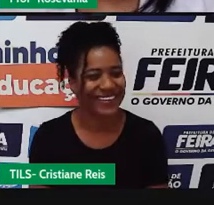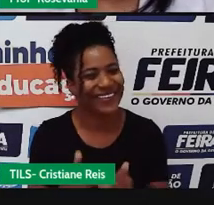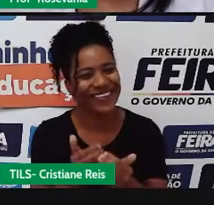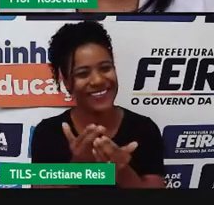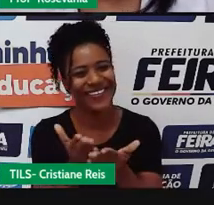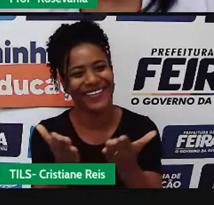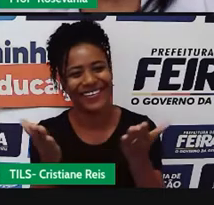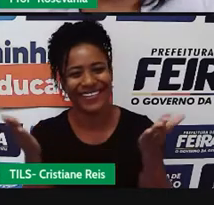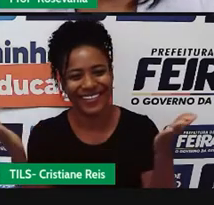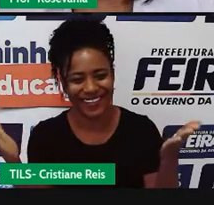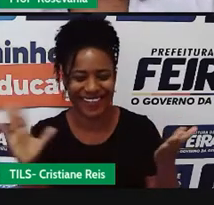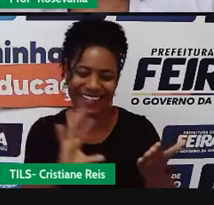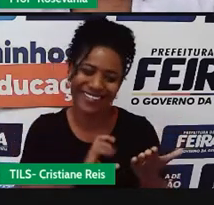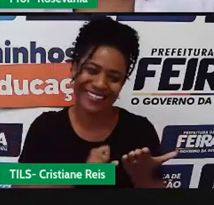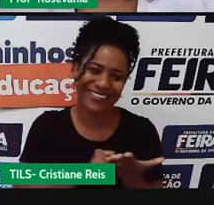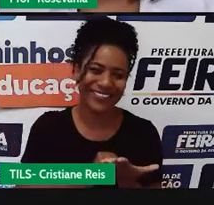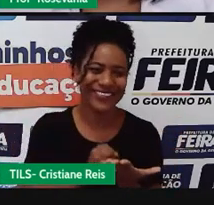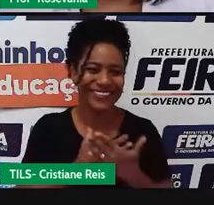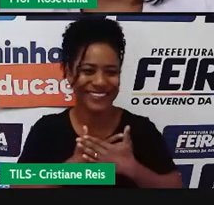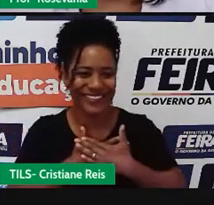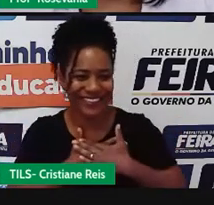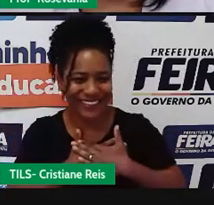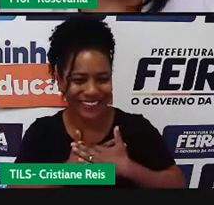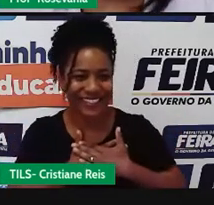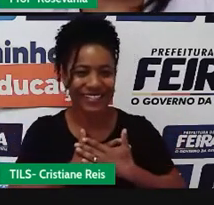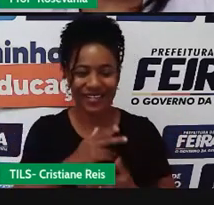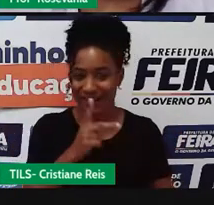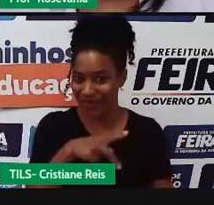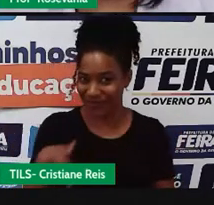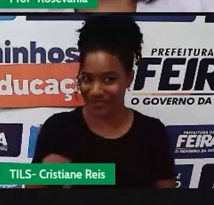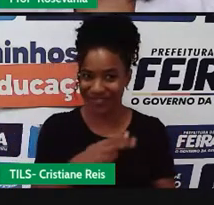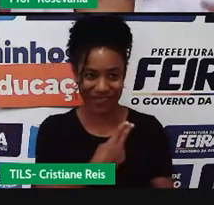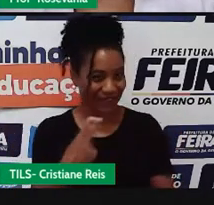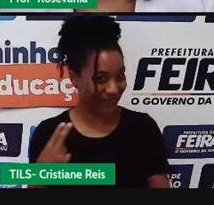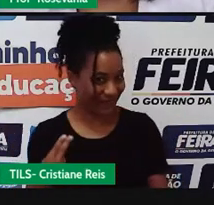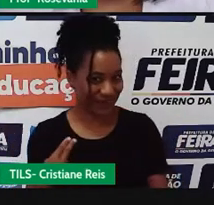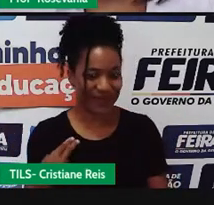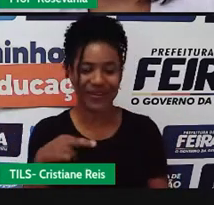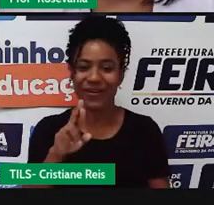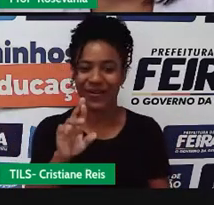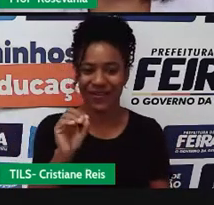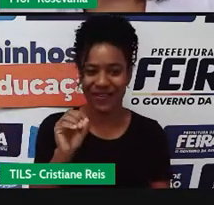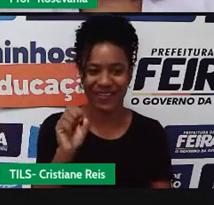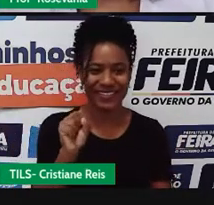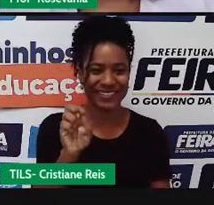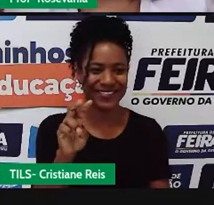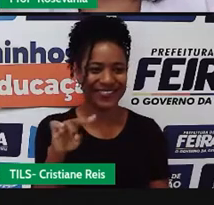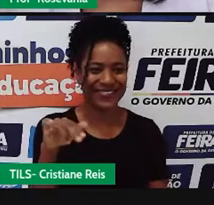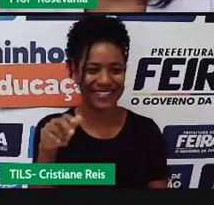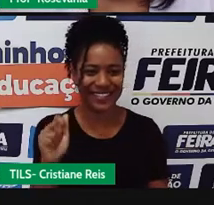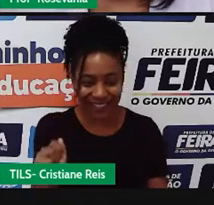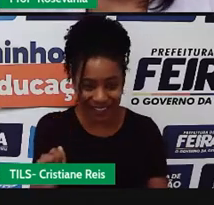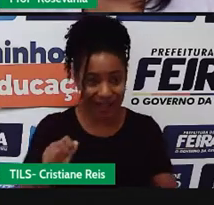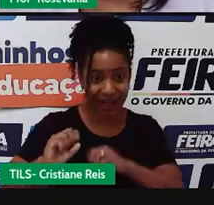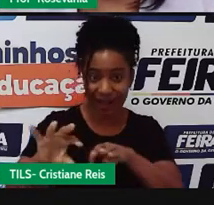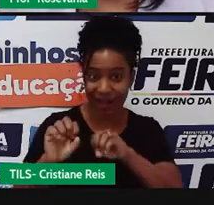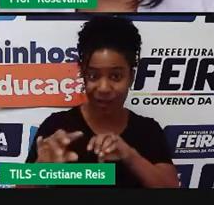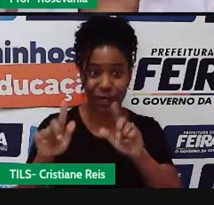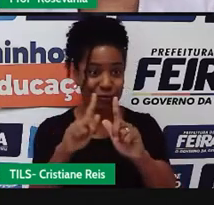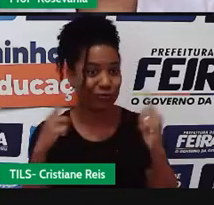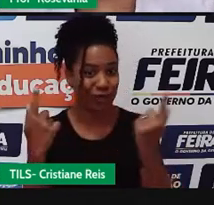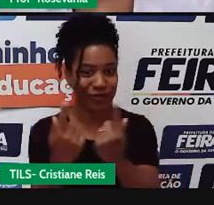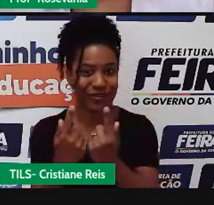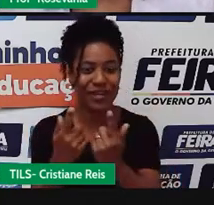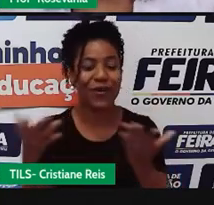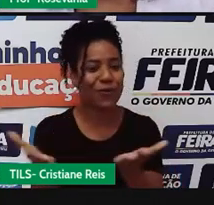Olá, meus amores! Aqui quem fala é a professora Rosa Evânia, para mais uma aula de Geografia, essa aula do sexto ano,